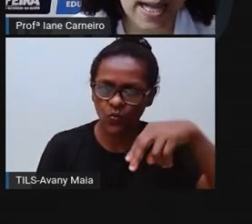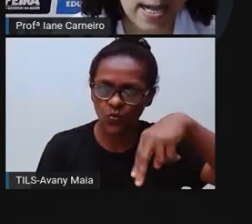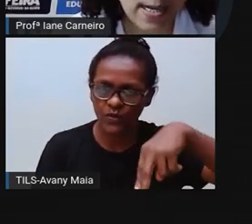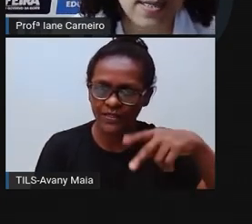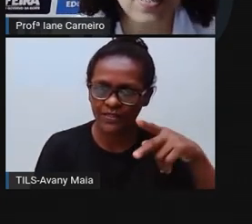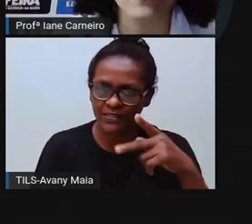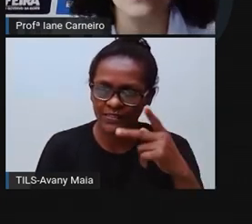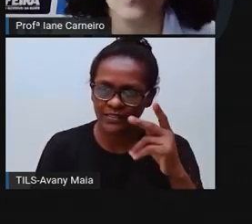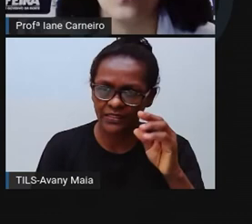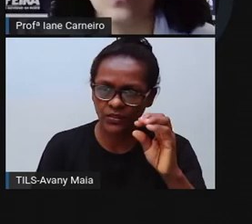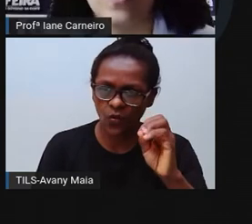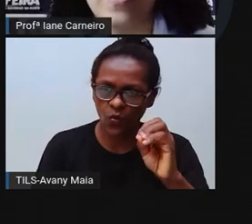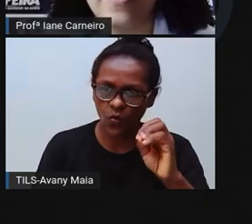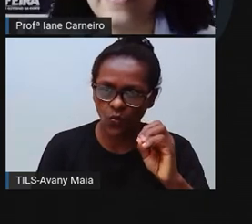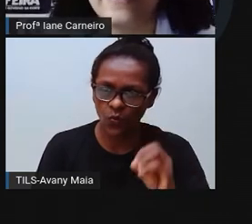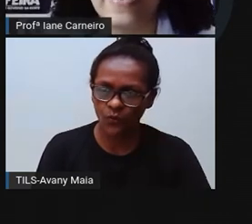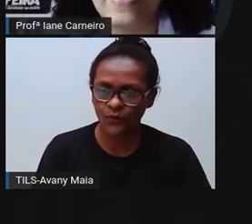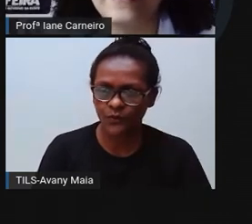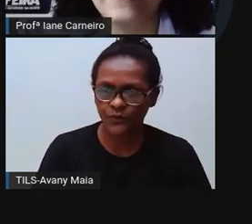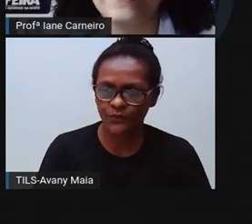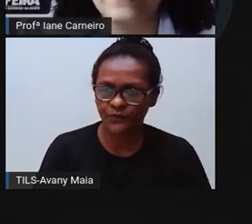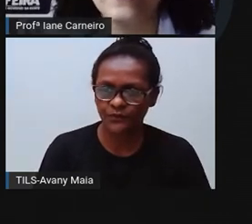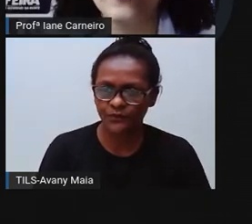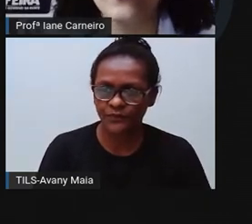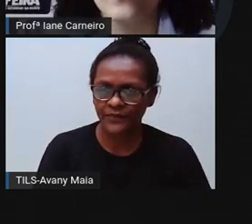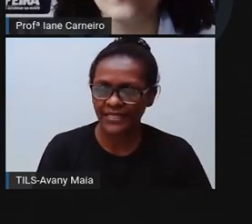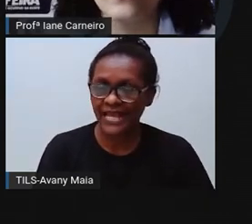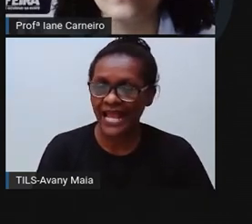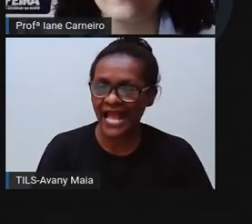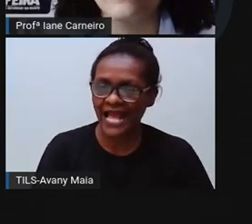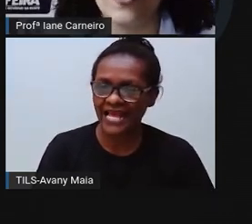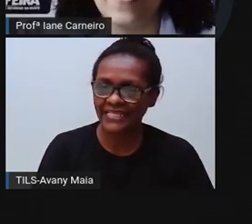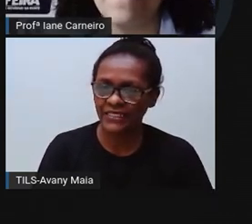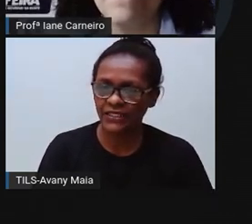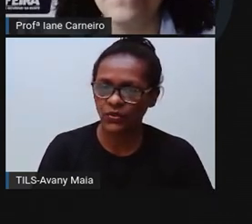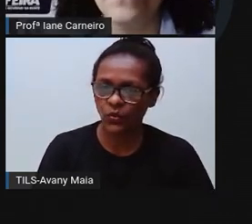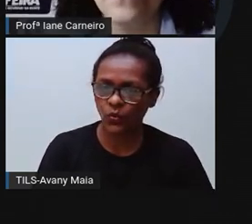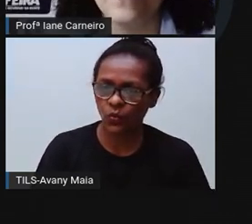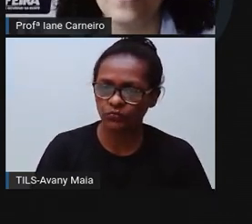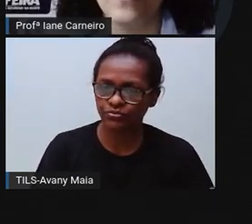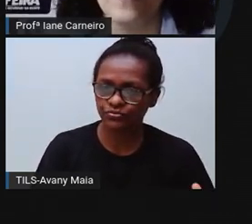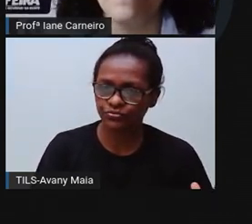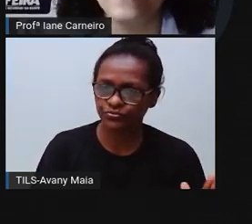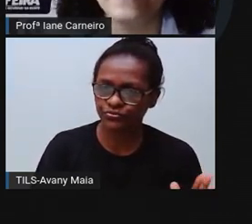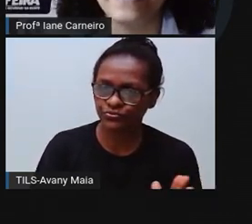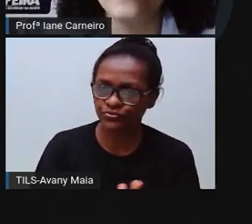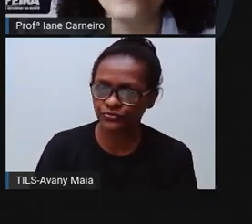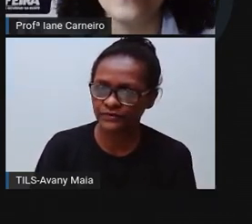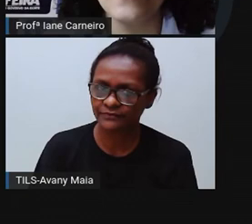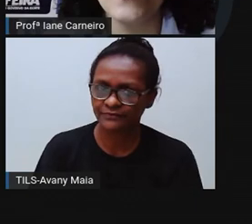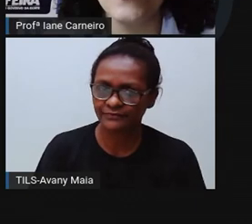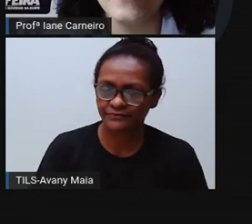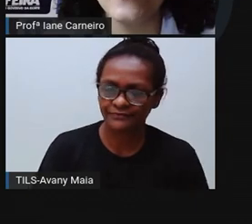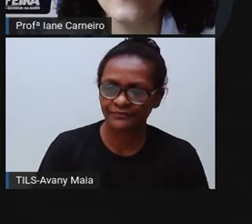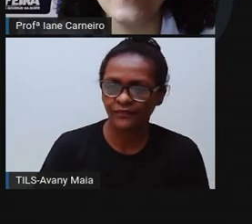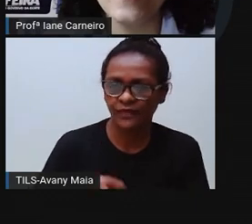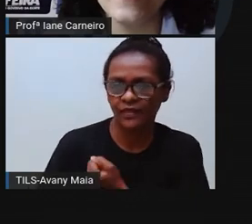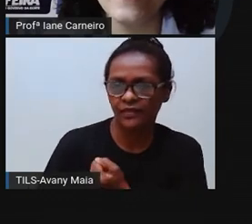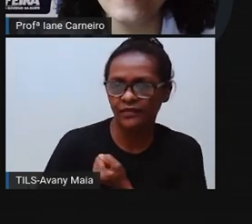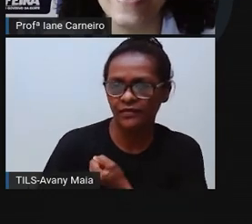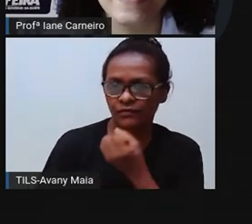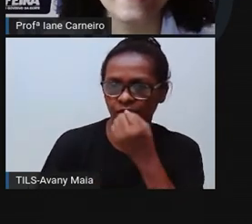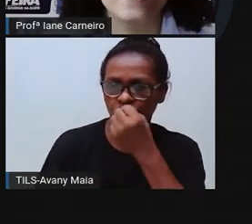H e o O. Carrinho. Jóia? Brinquedo número 8,